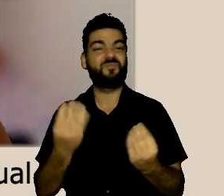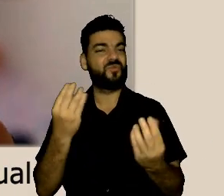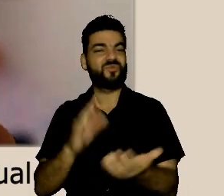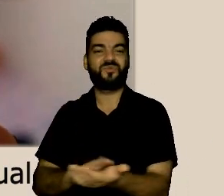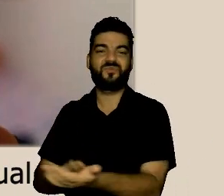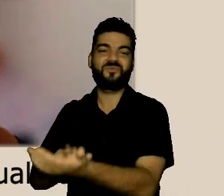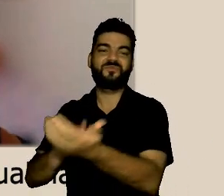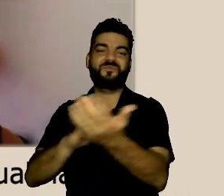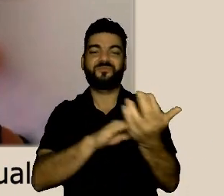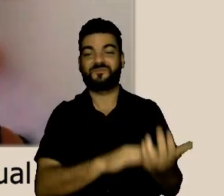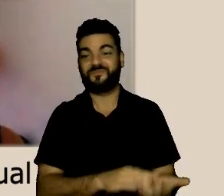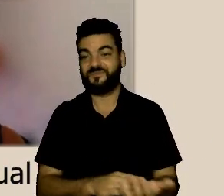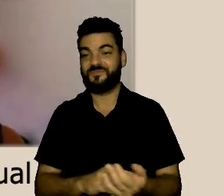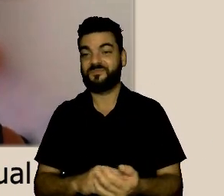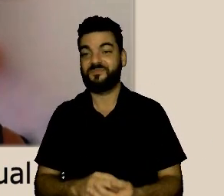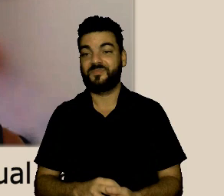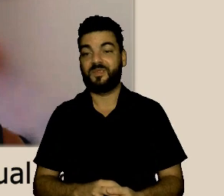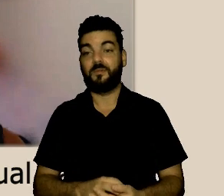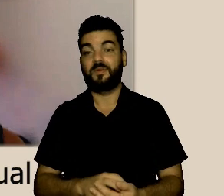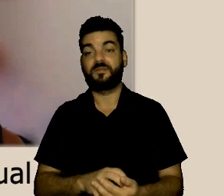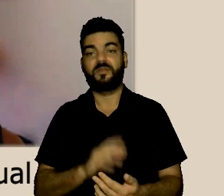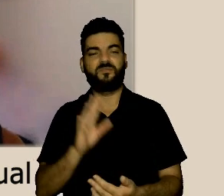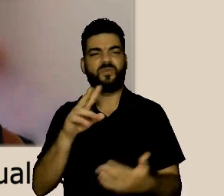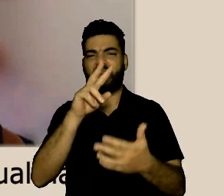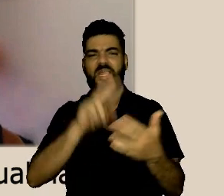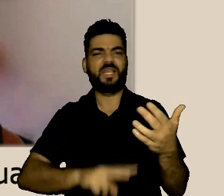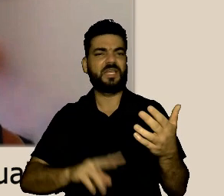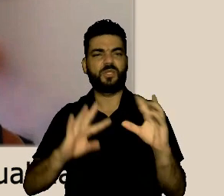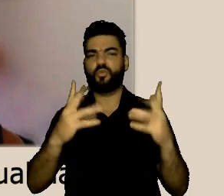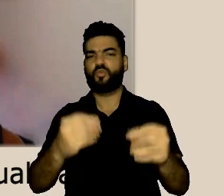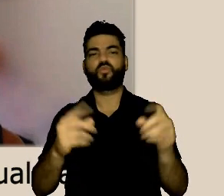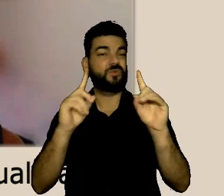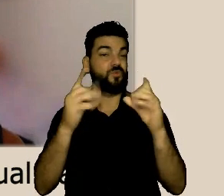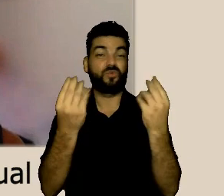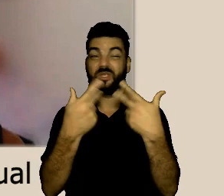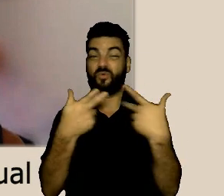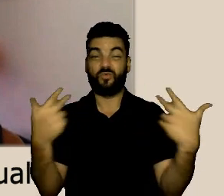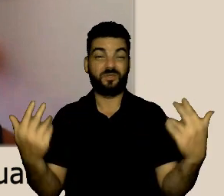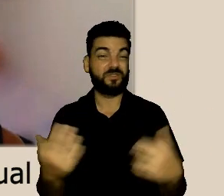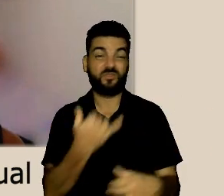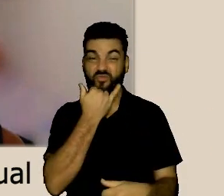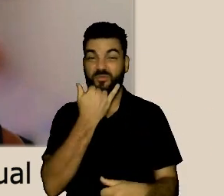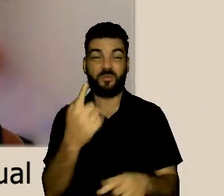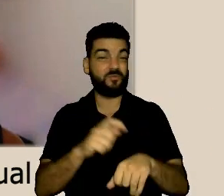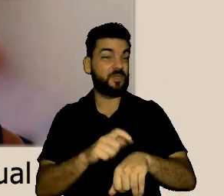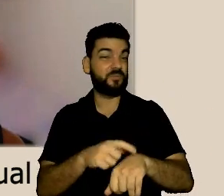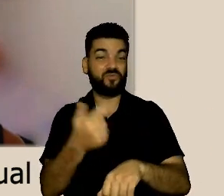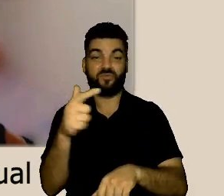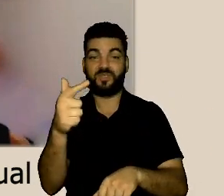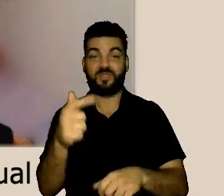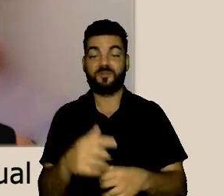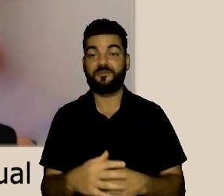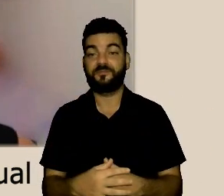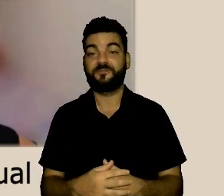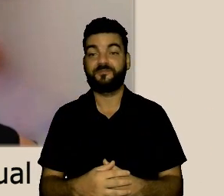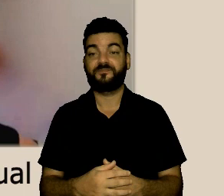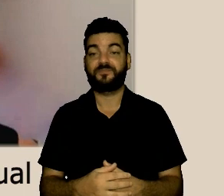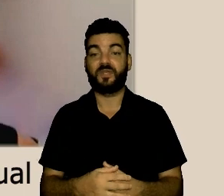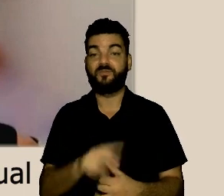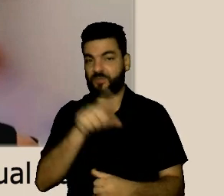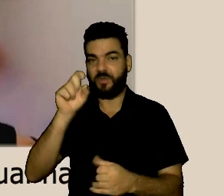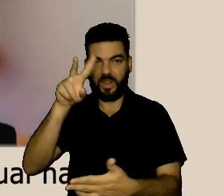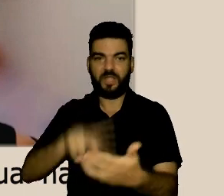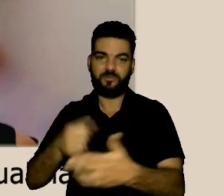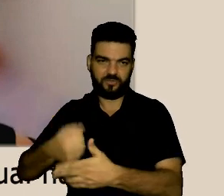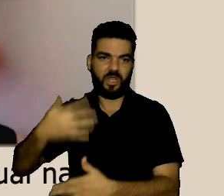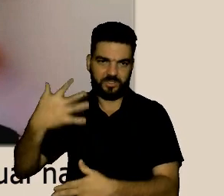questionamento que eu fiquei e aqui tem vários elogios mas eu vou até nem vou ler os elogios eu